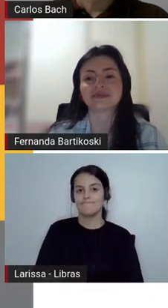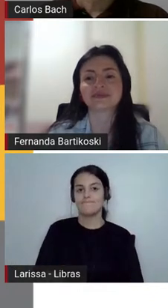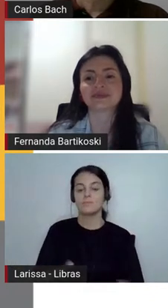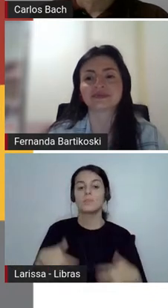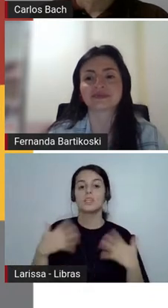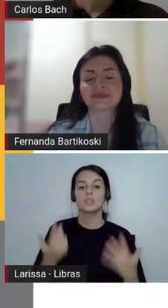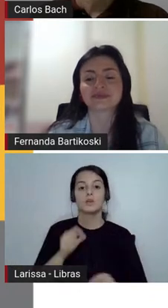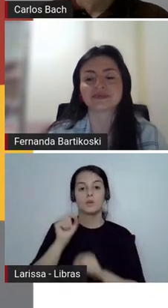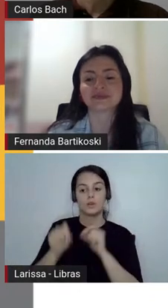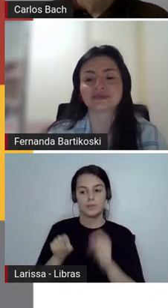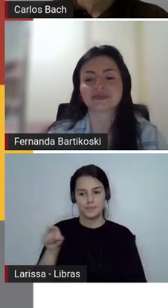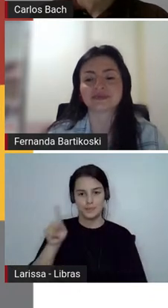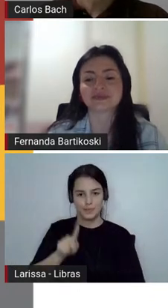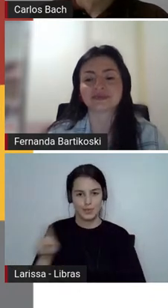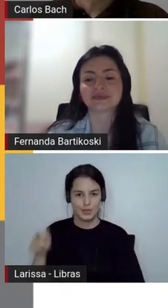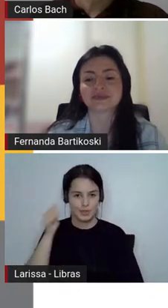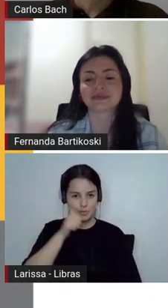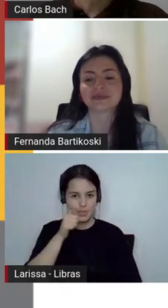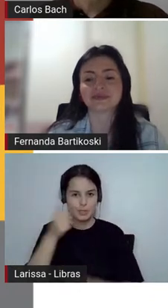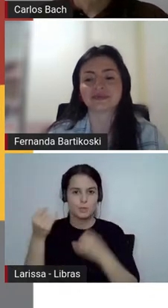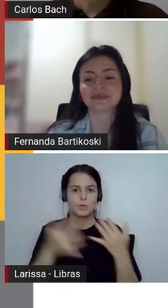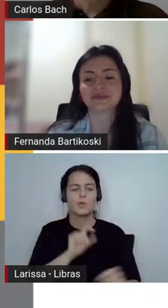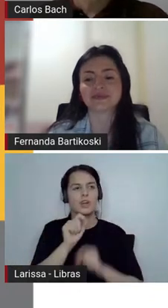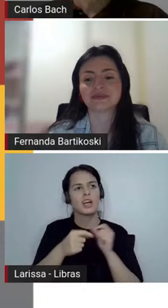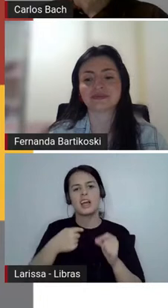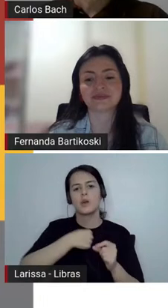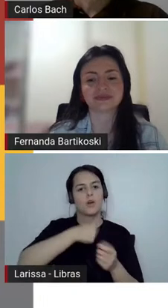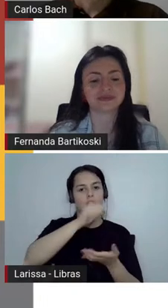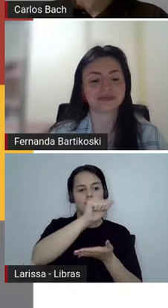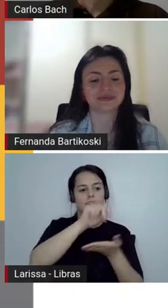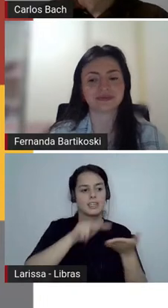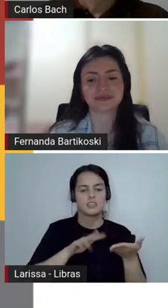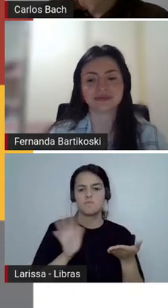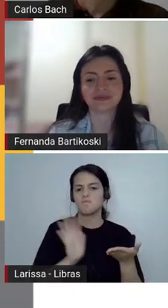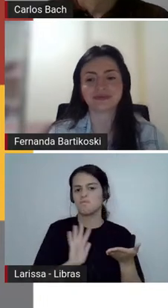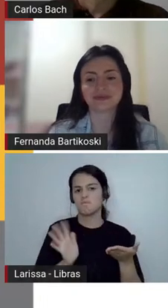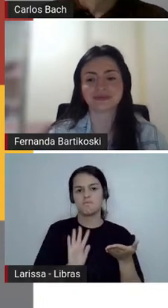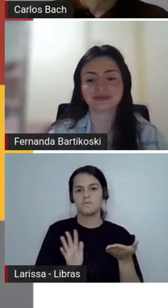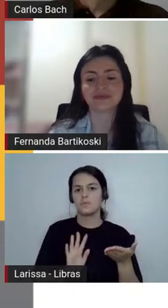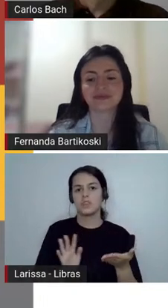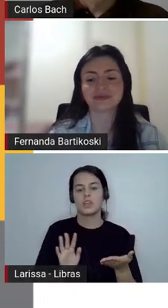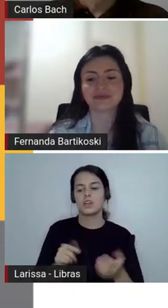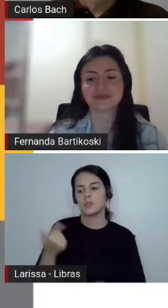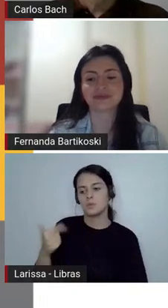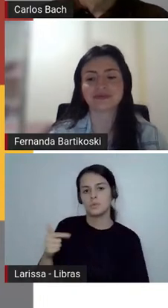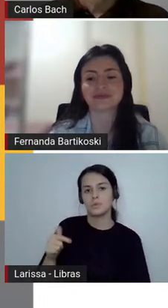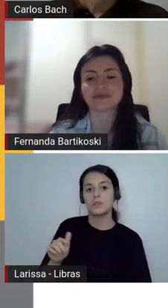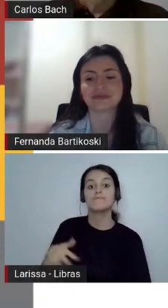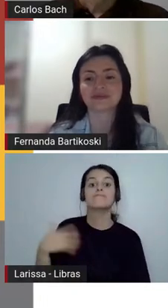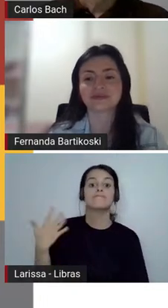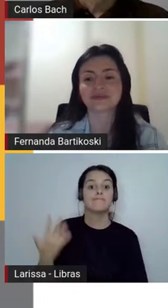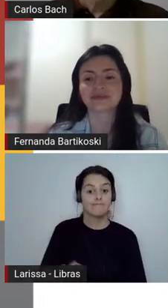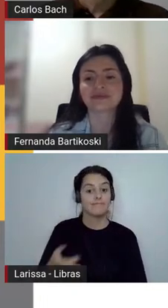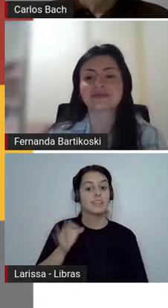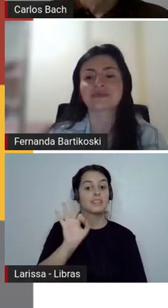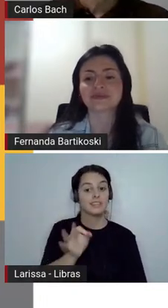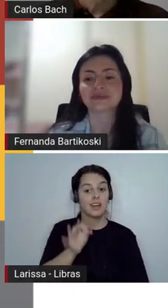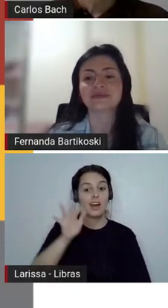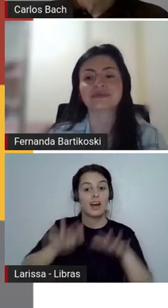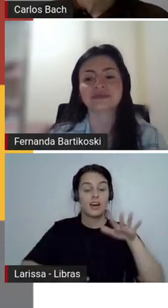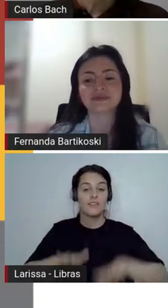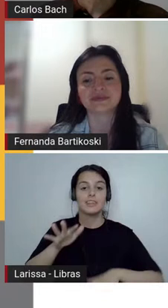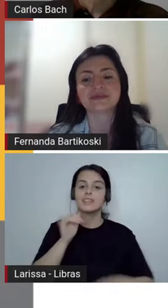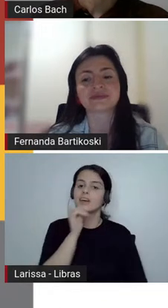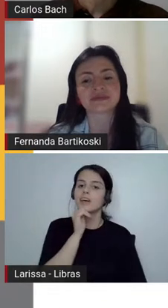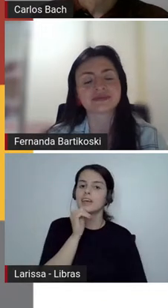um livro, porque daí a Fernanda até trouxe isso, né? Ah, vou ler um livro porque eu tenho que fazer um trabalho. Eu já vou perguntando. Ela disse que os alunos